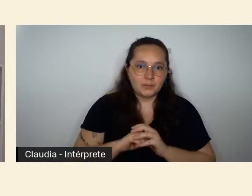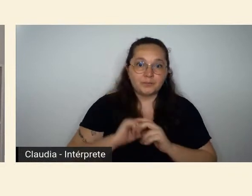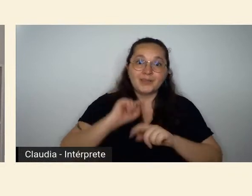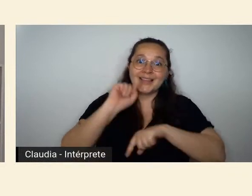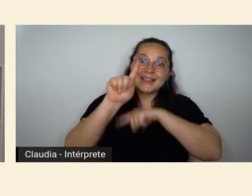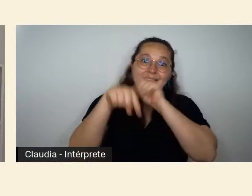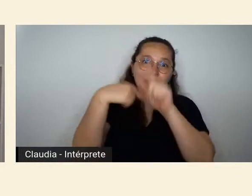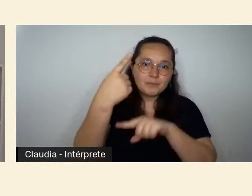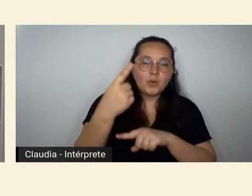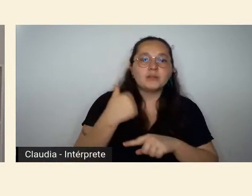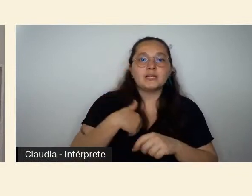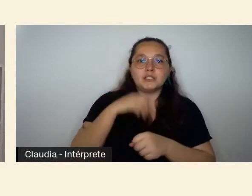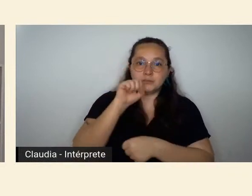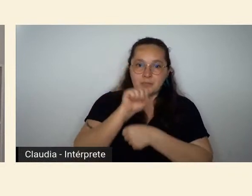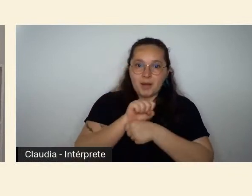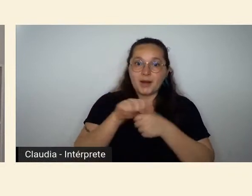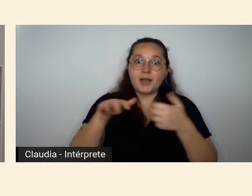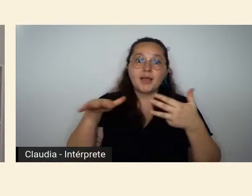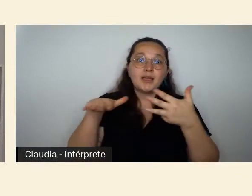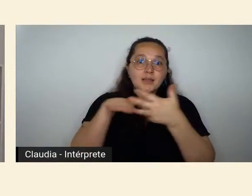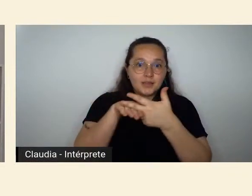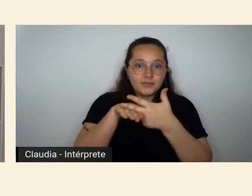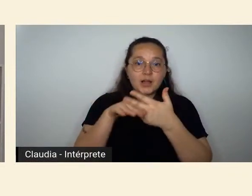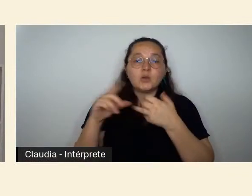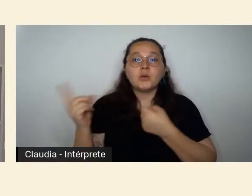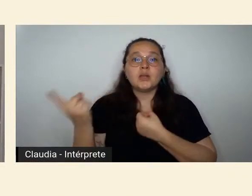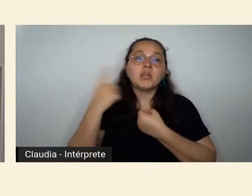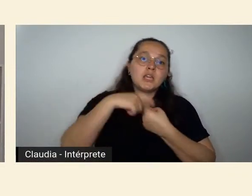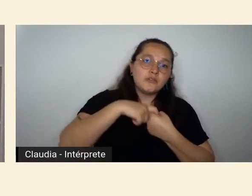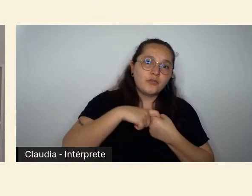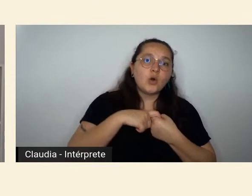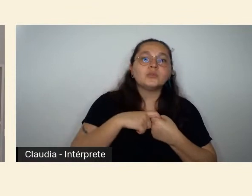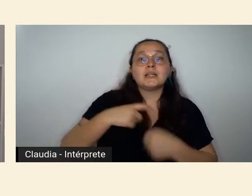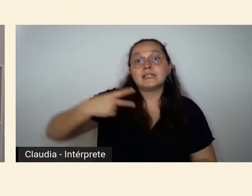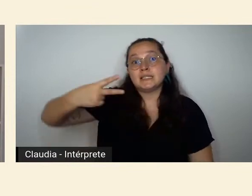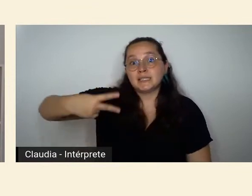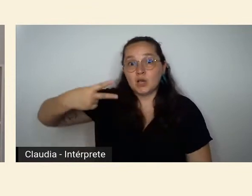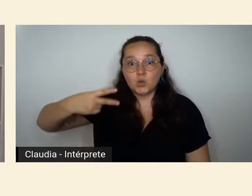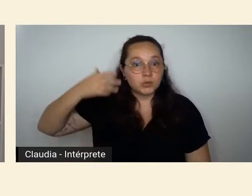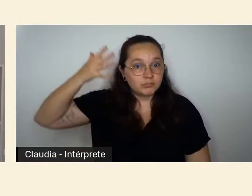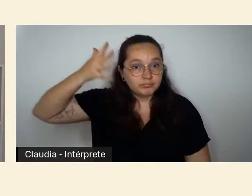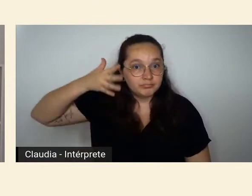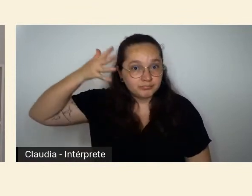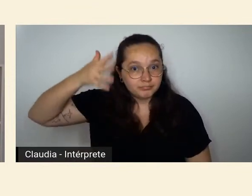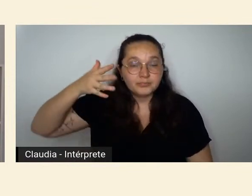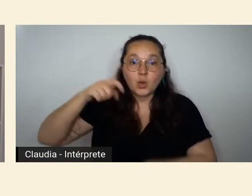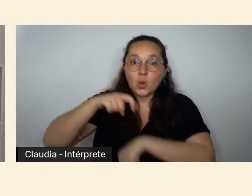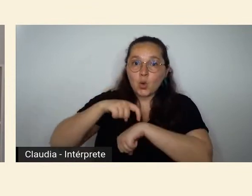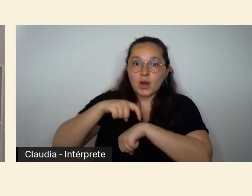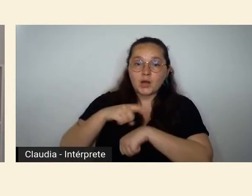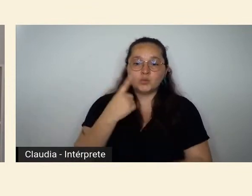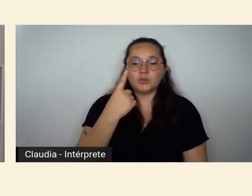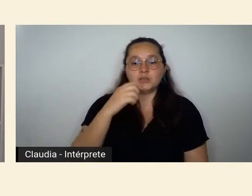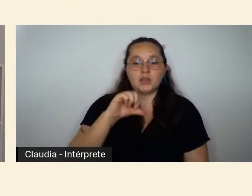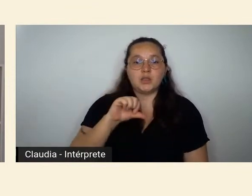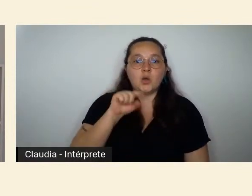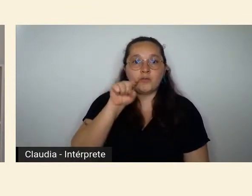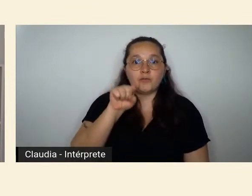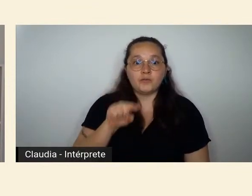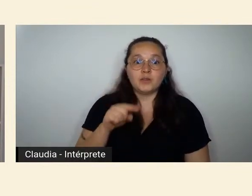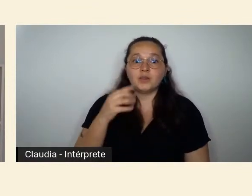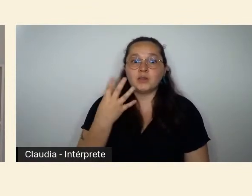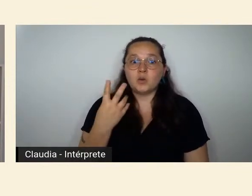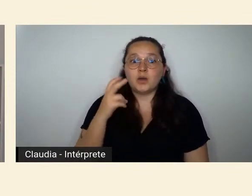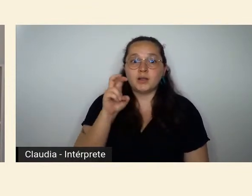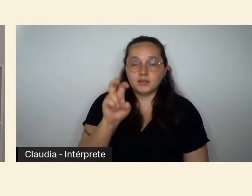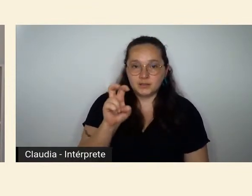tem um breve intervalo e voltamos com a segunda mesa às 19h45. A segunda mesa também